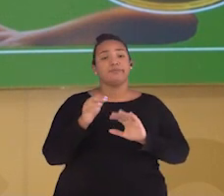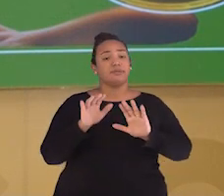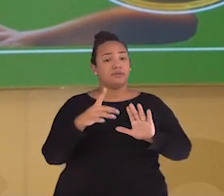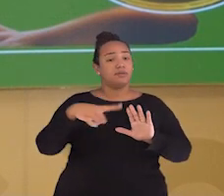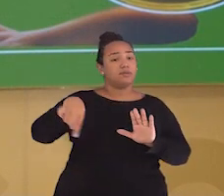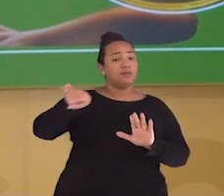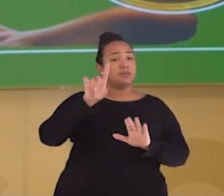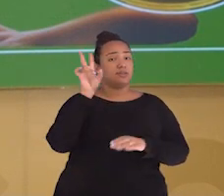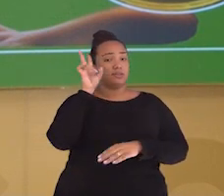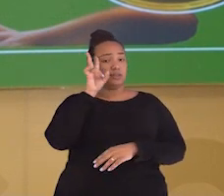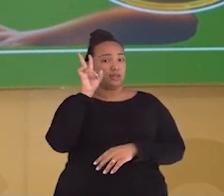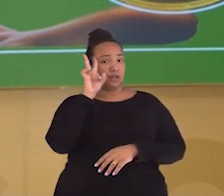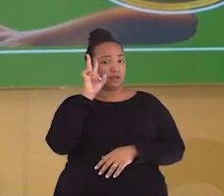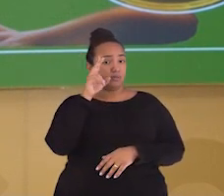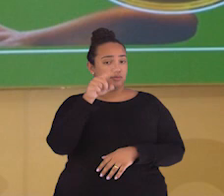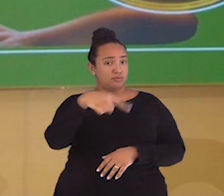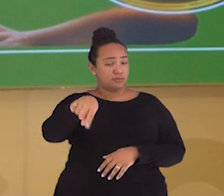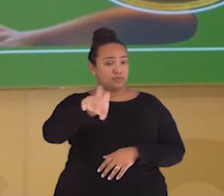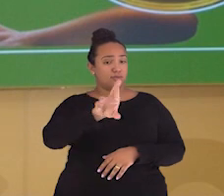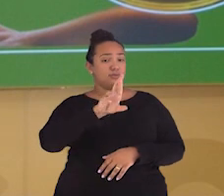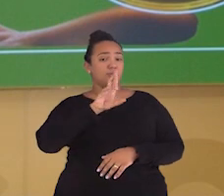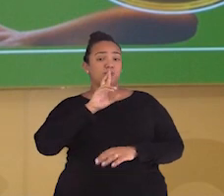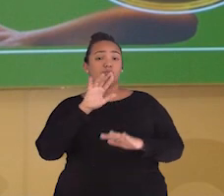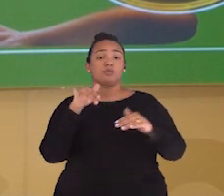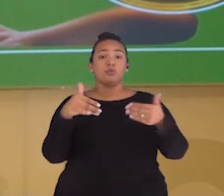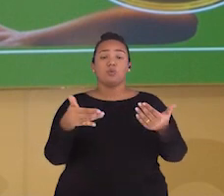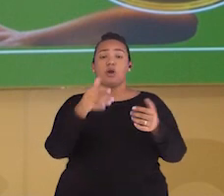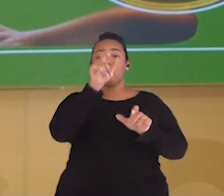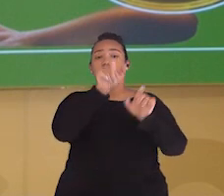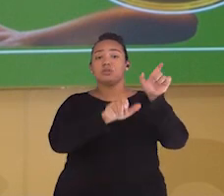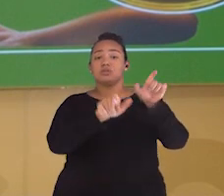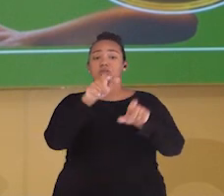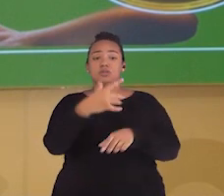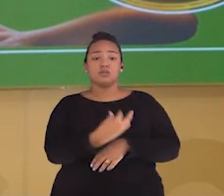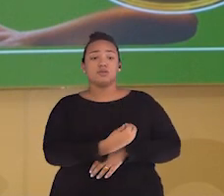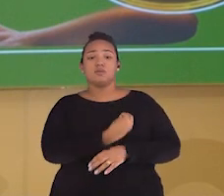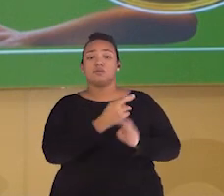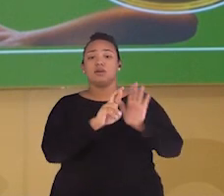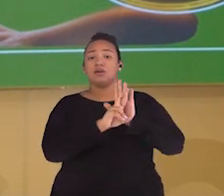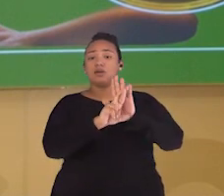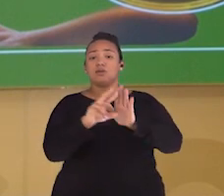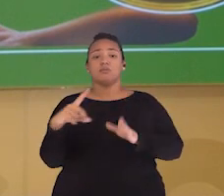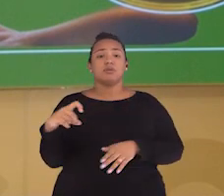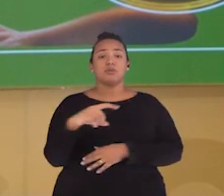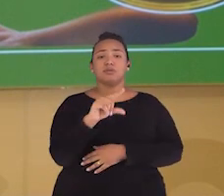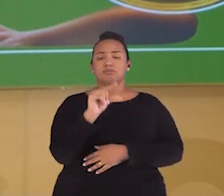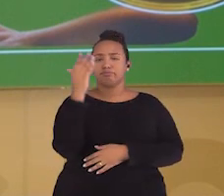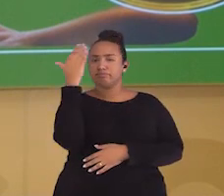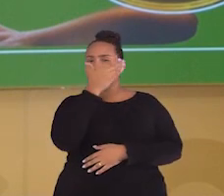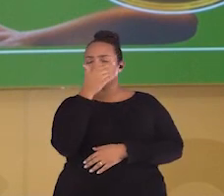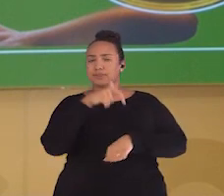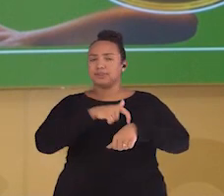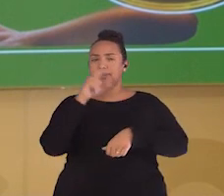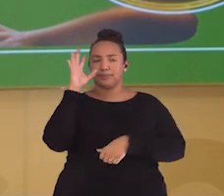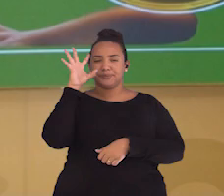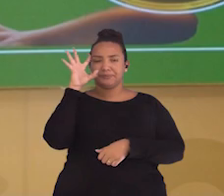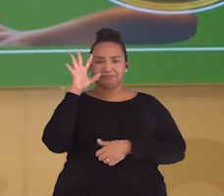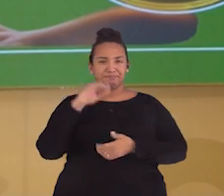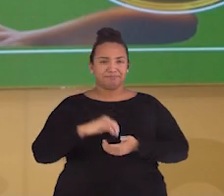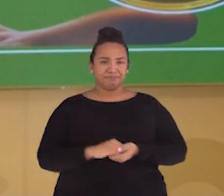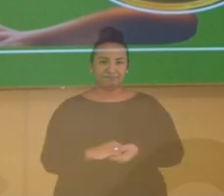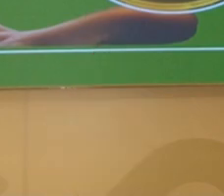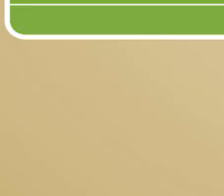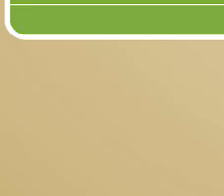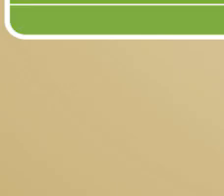você se lembra. Responde seu carderno. Quais seres vivos representam os micro-organismos? Vou dar um tempinho para